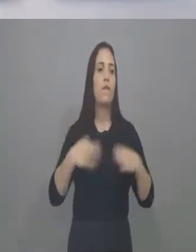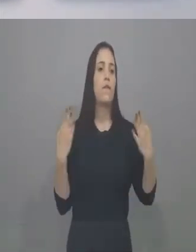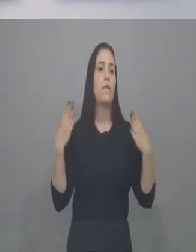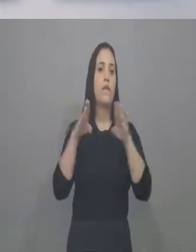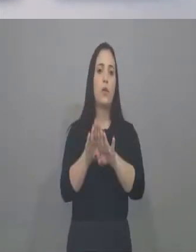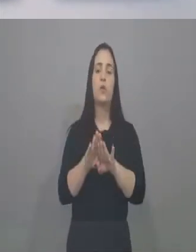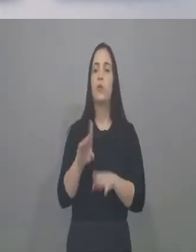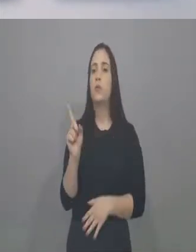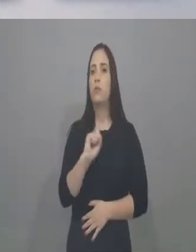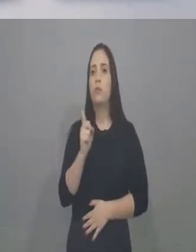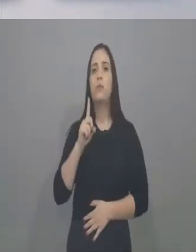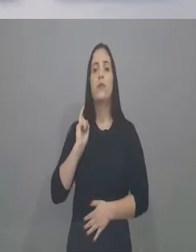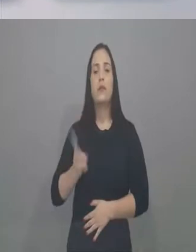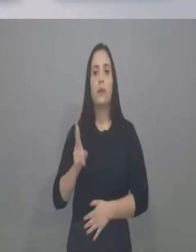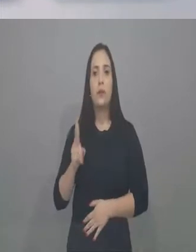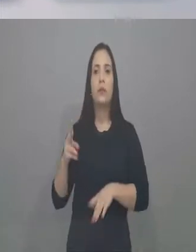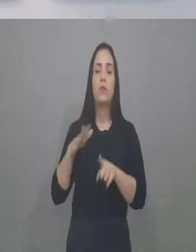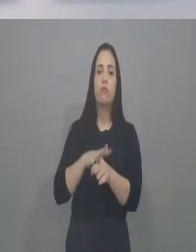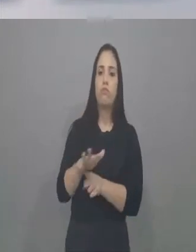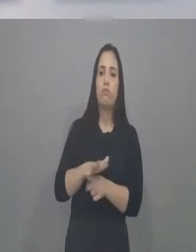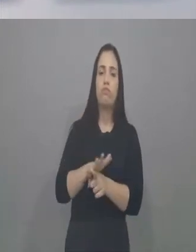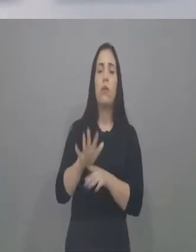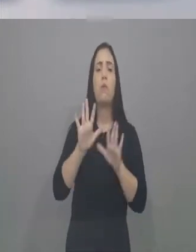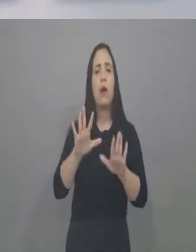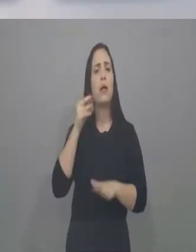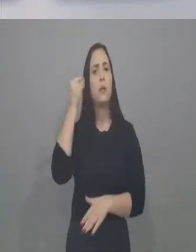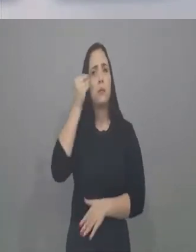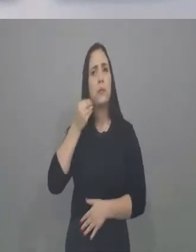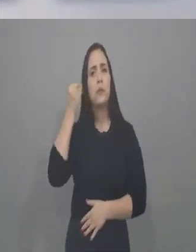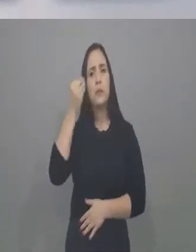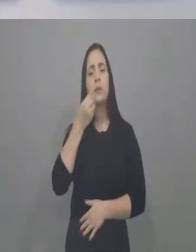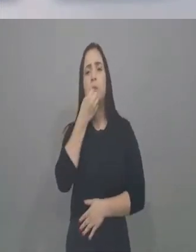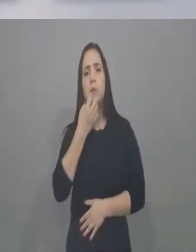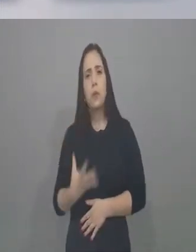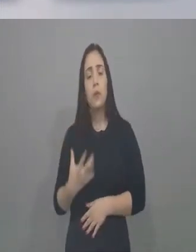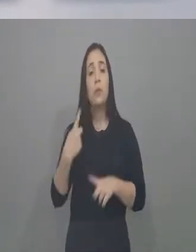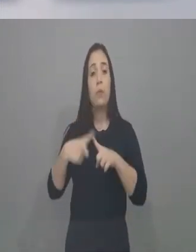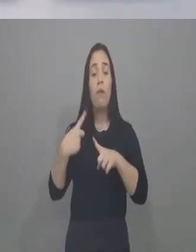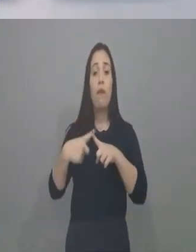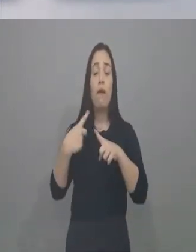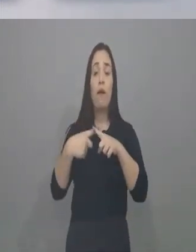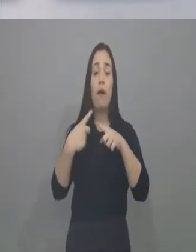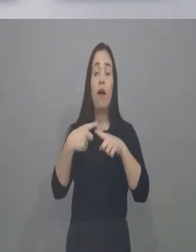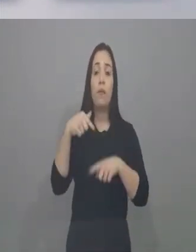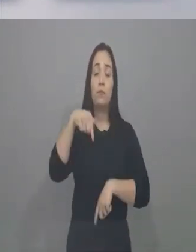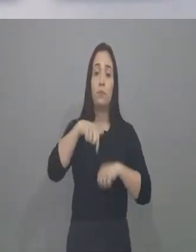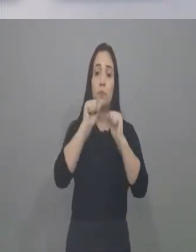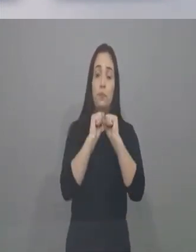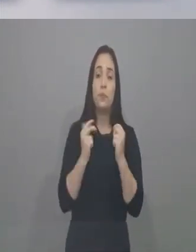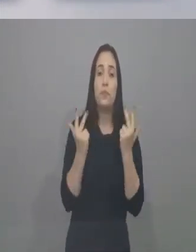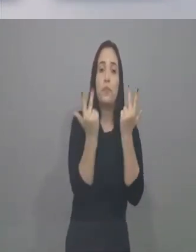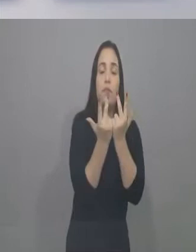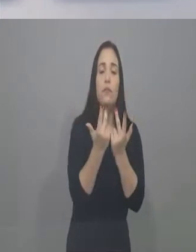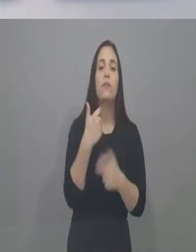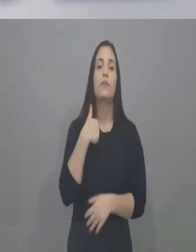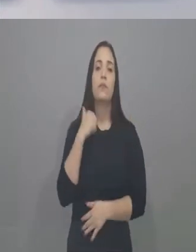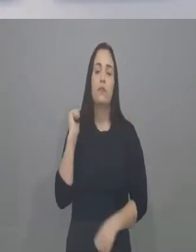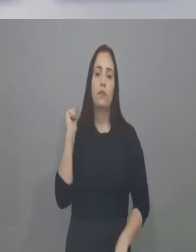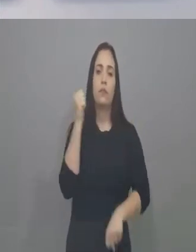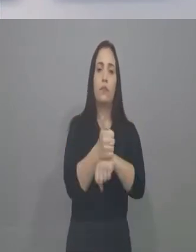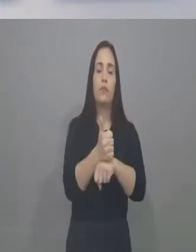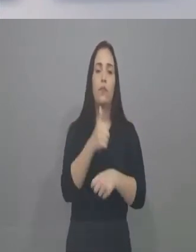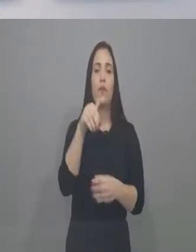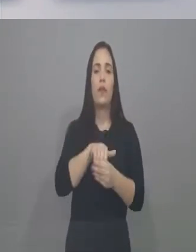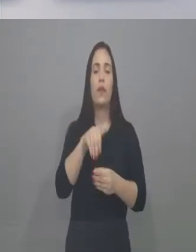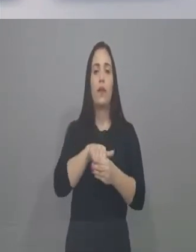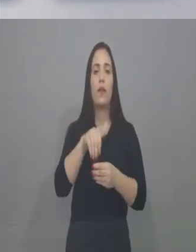desde o meu primeiro mandato, mas foi uma experiência muito grande, porque a Câmara de Fortaleza, eu entrei, fui